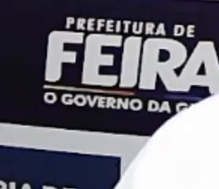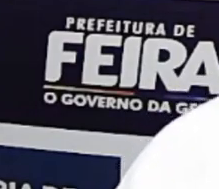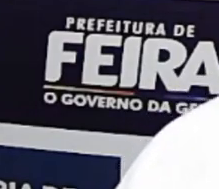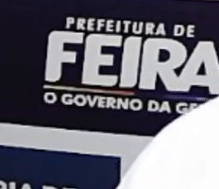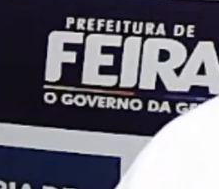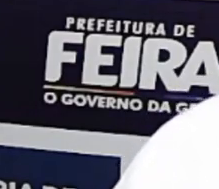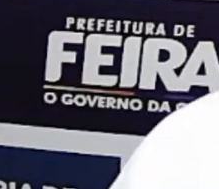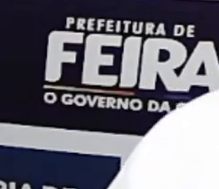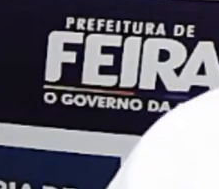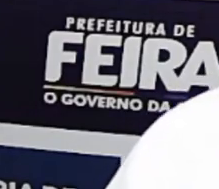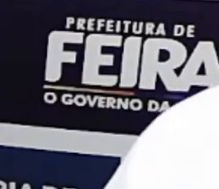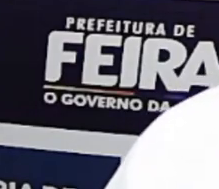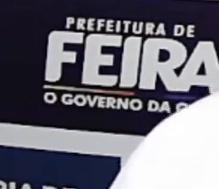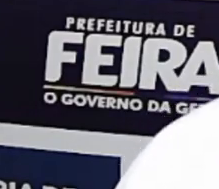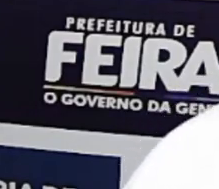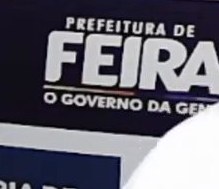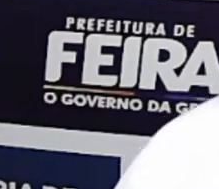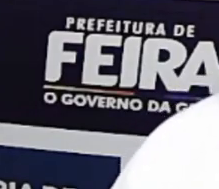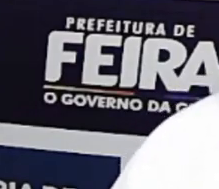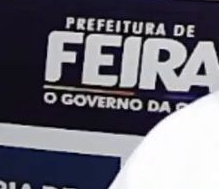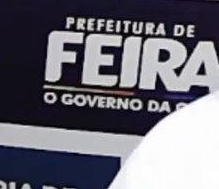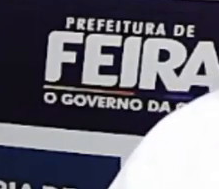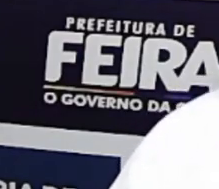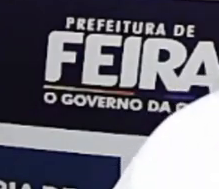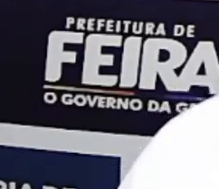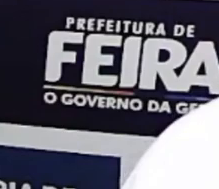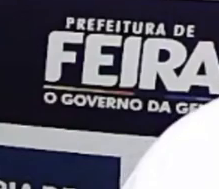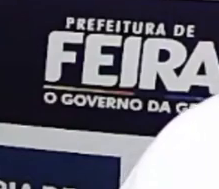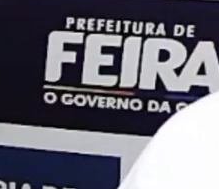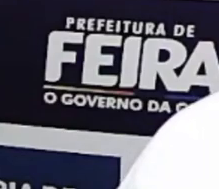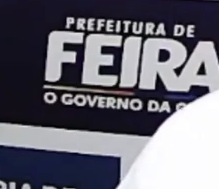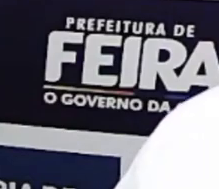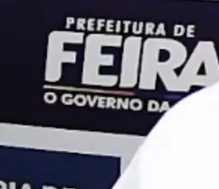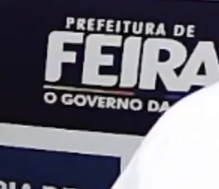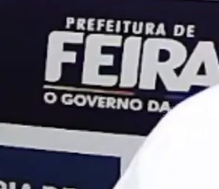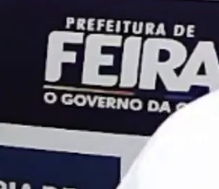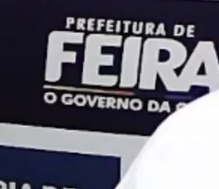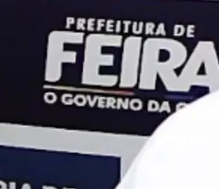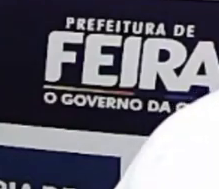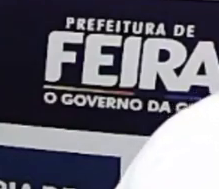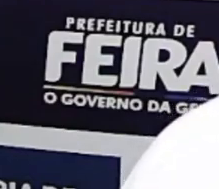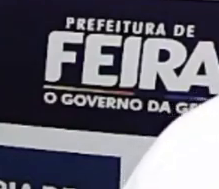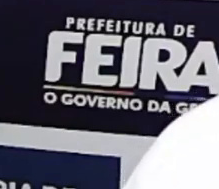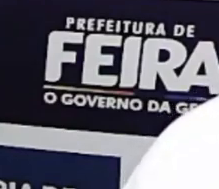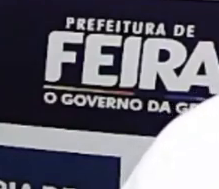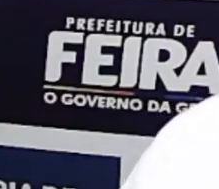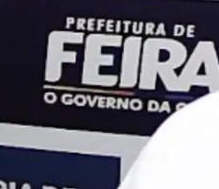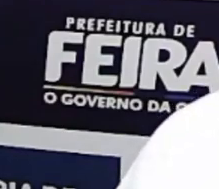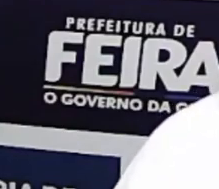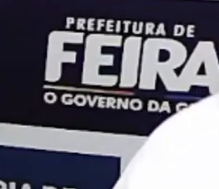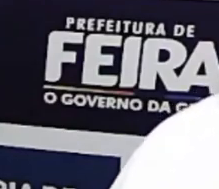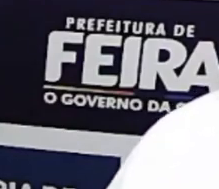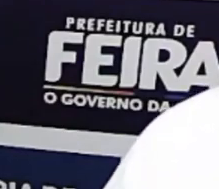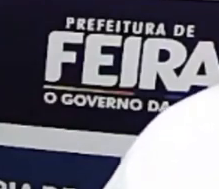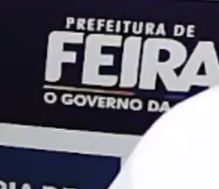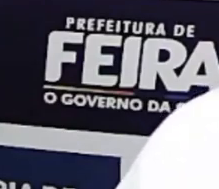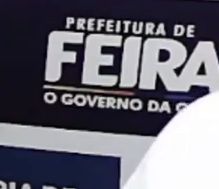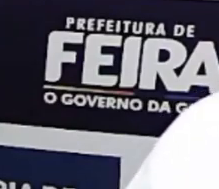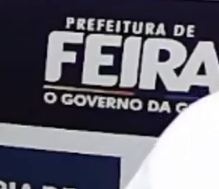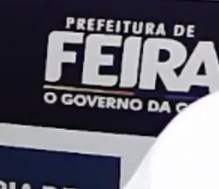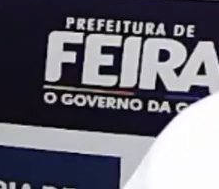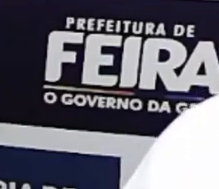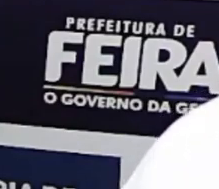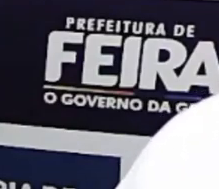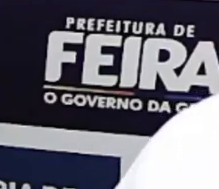A prova nessa espera que vocês estejam bem, estejam aí preparados para mais uma videoaula, né? Para mais um momento de